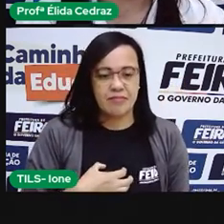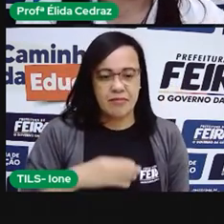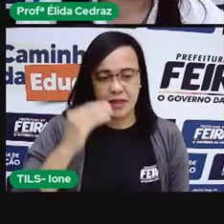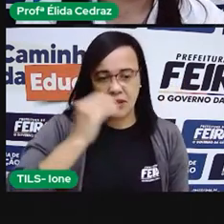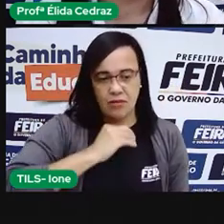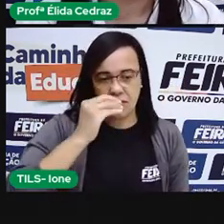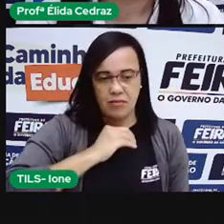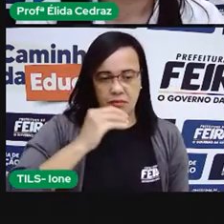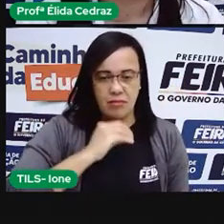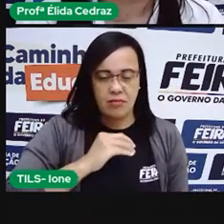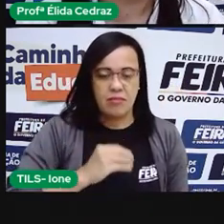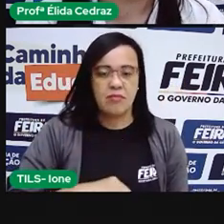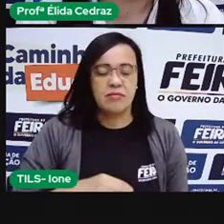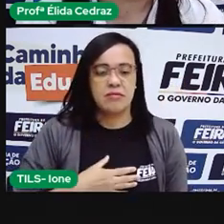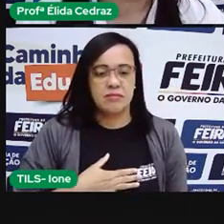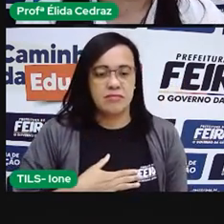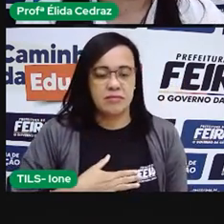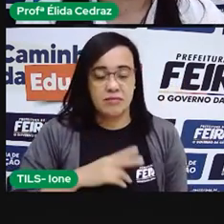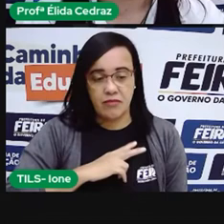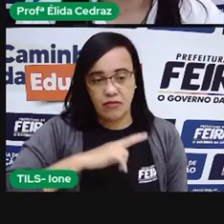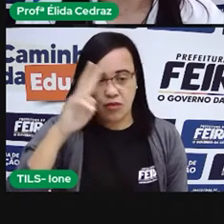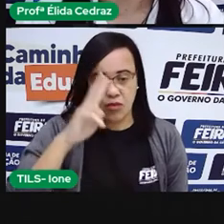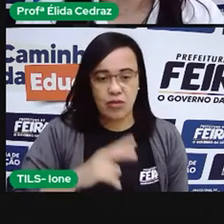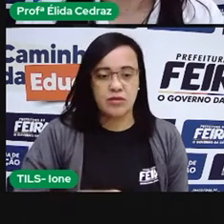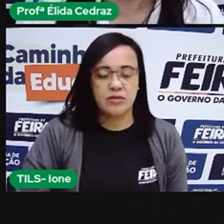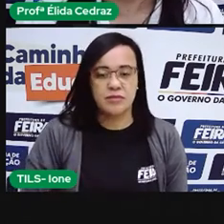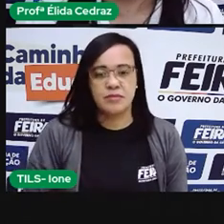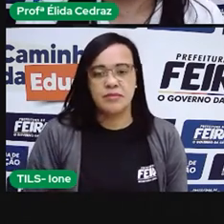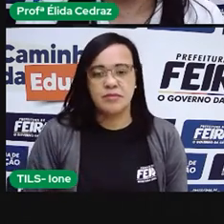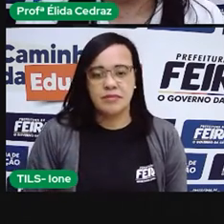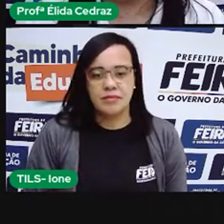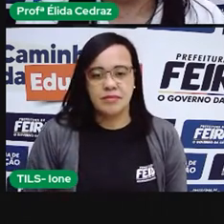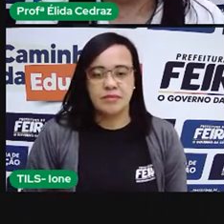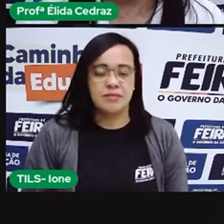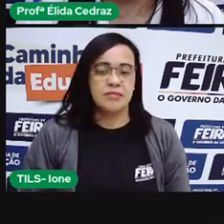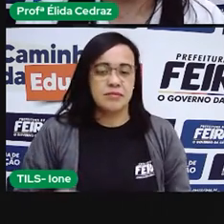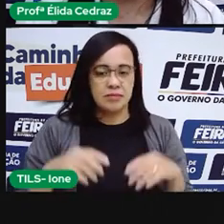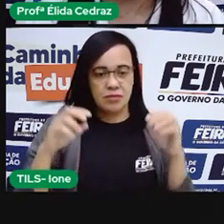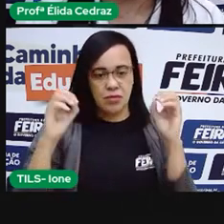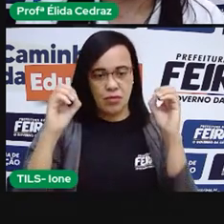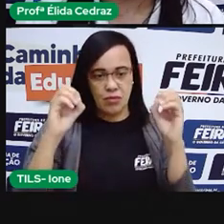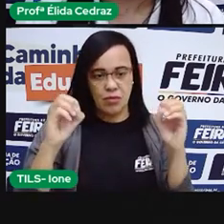utilizar a letrinha O. Tosse. Letra O.